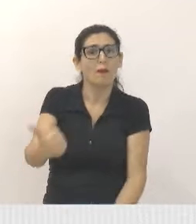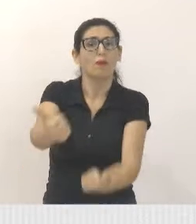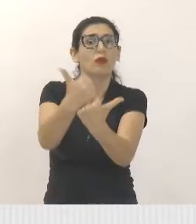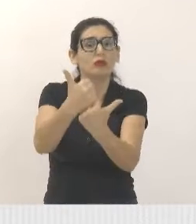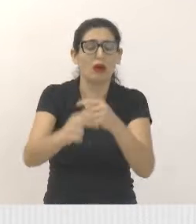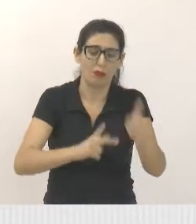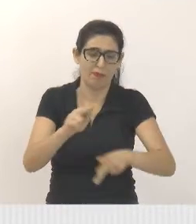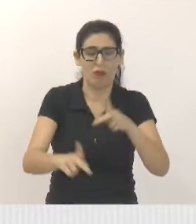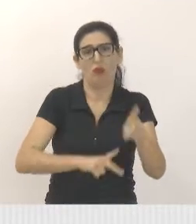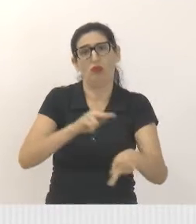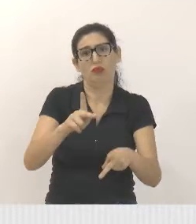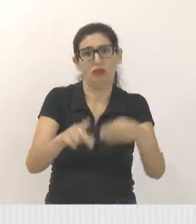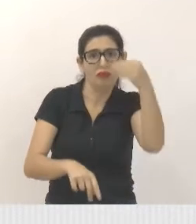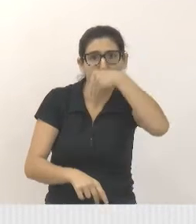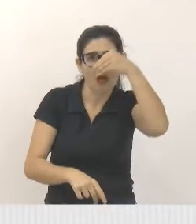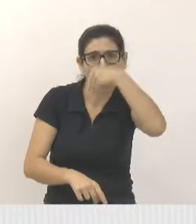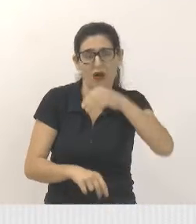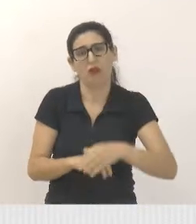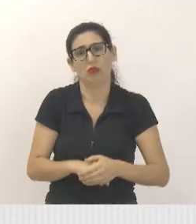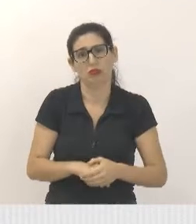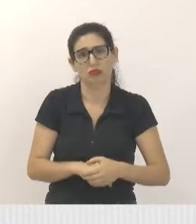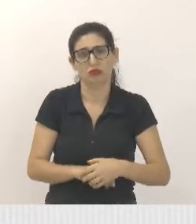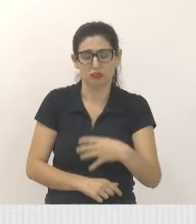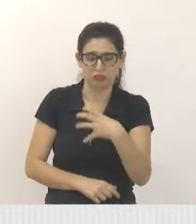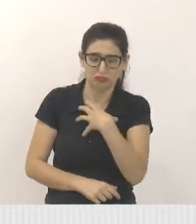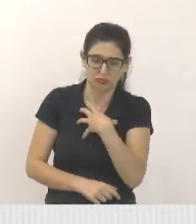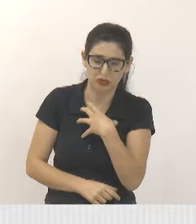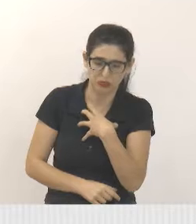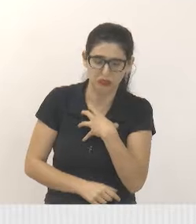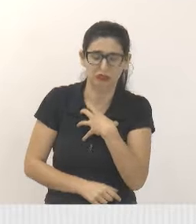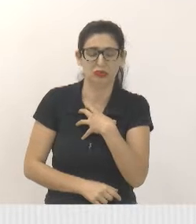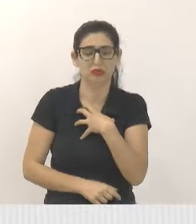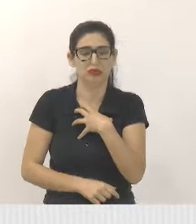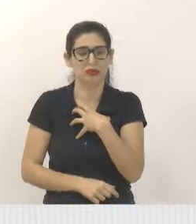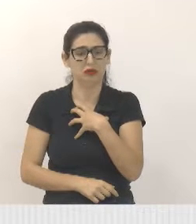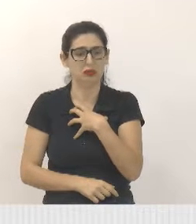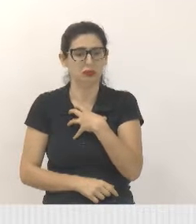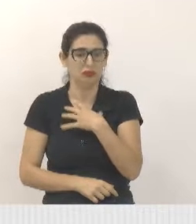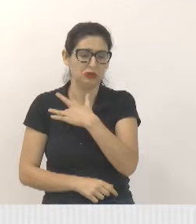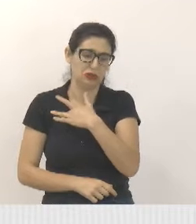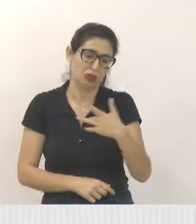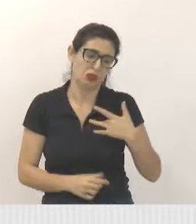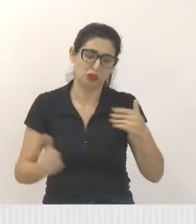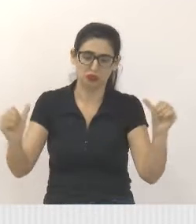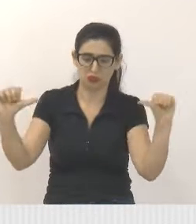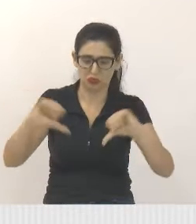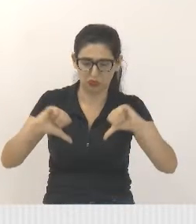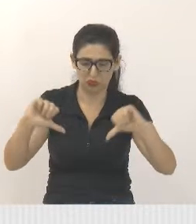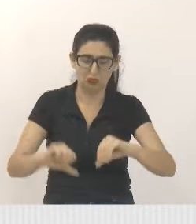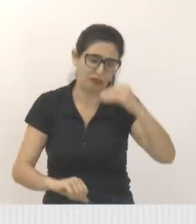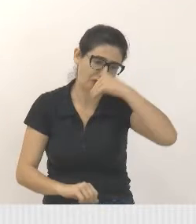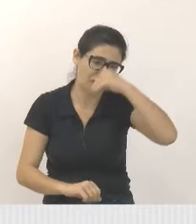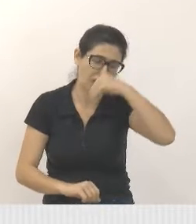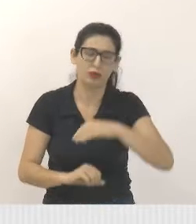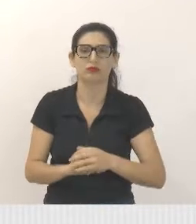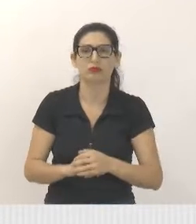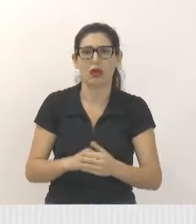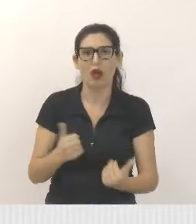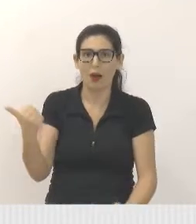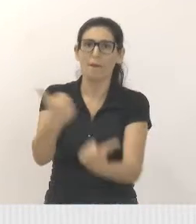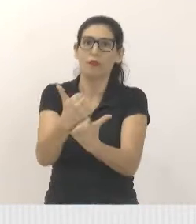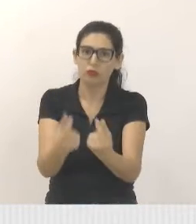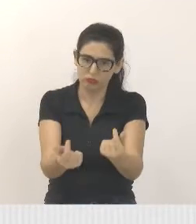população. Se eu não consigo, e aqui eu chamo a atenção da secretária de saúde, uma atenção e uma